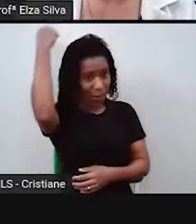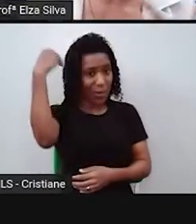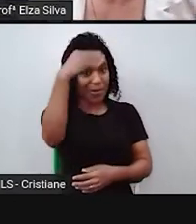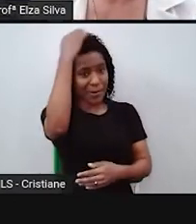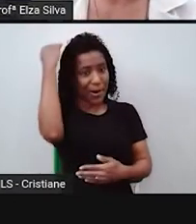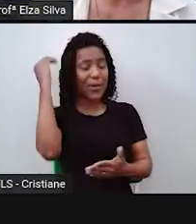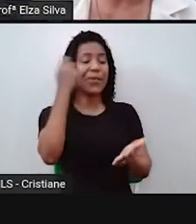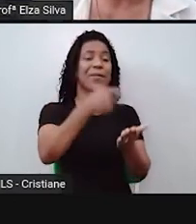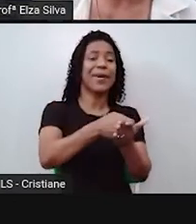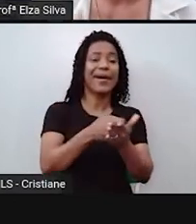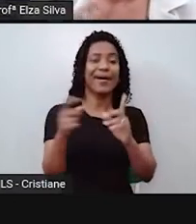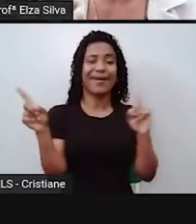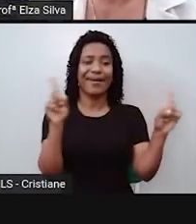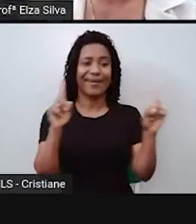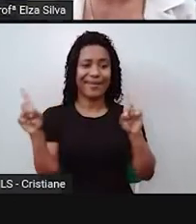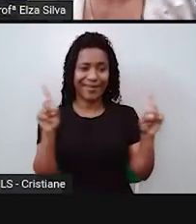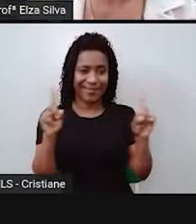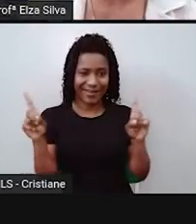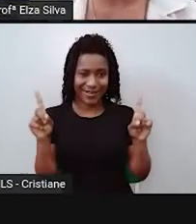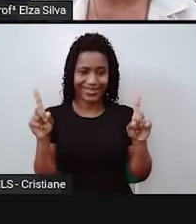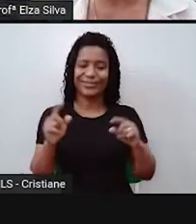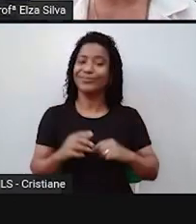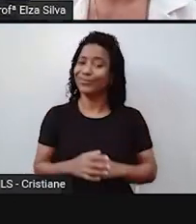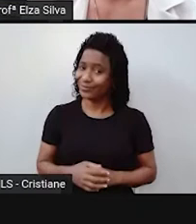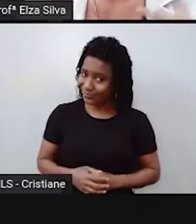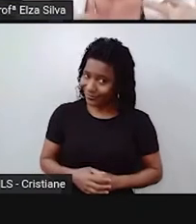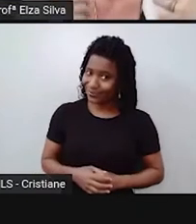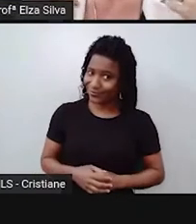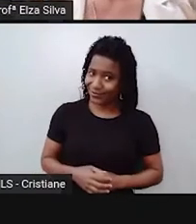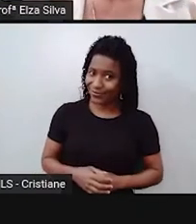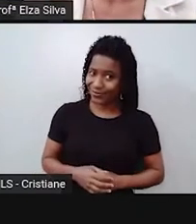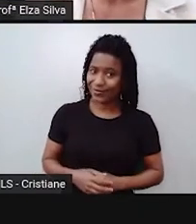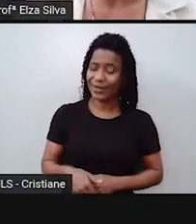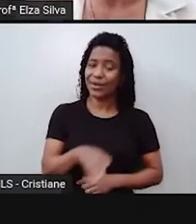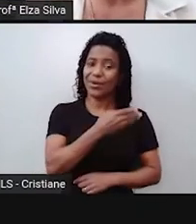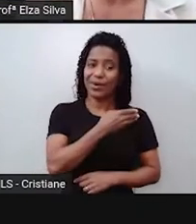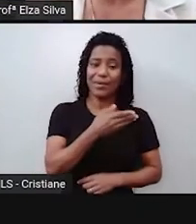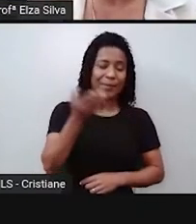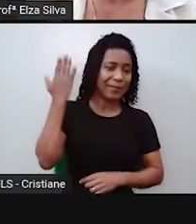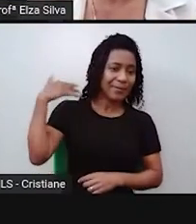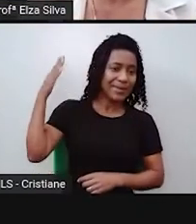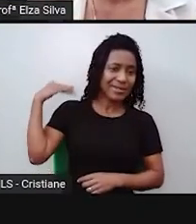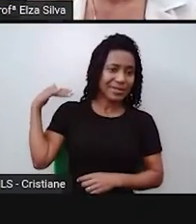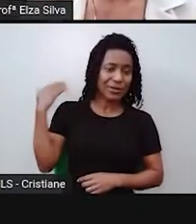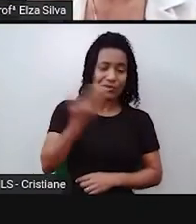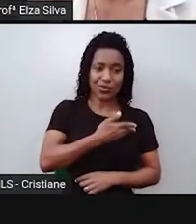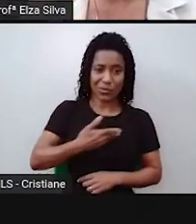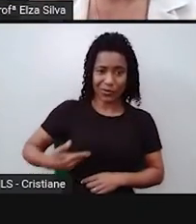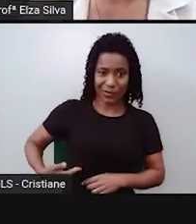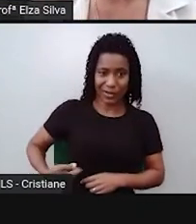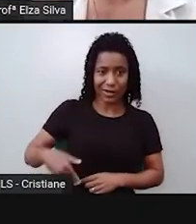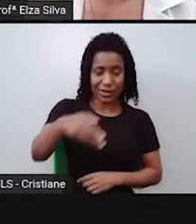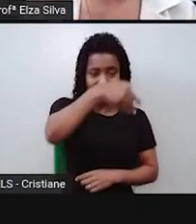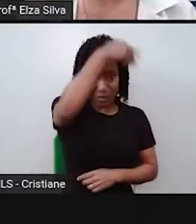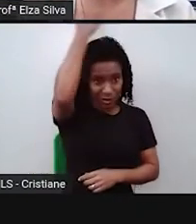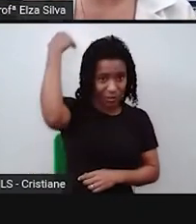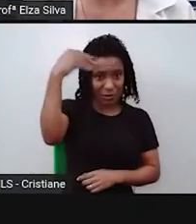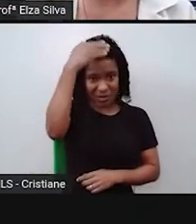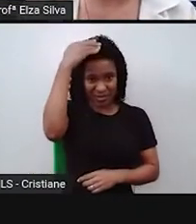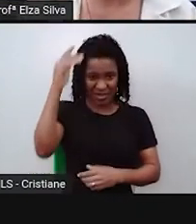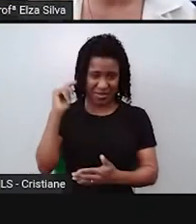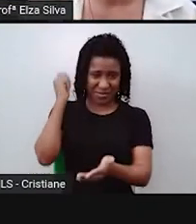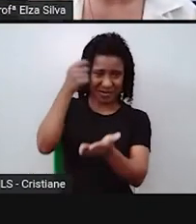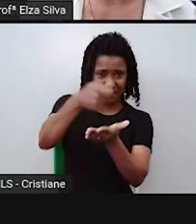Inclusive, na época, o governo do México se colocou contra o pagamento dessas